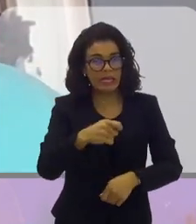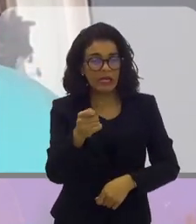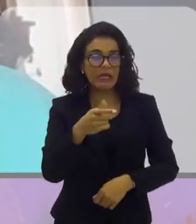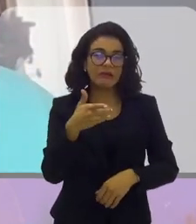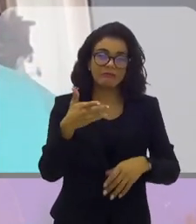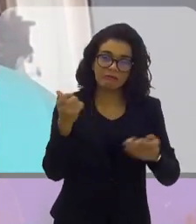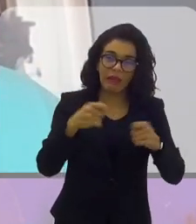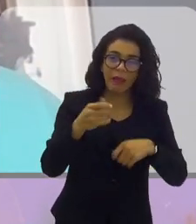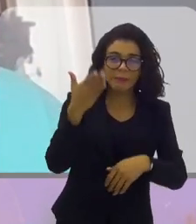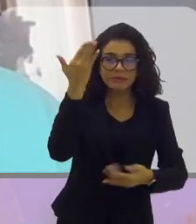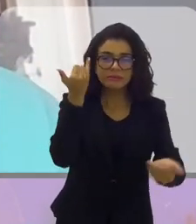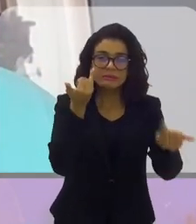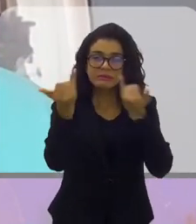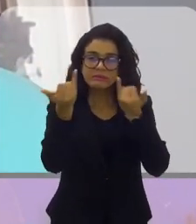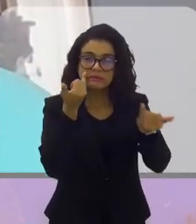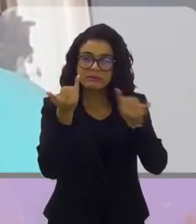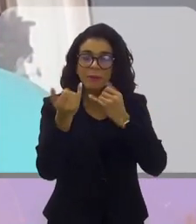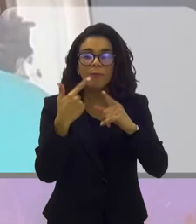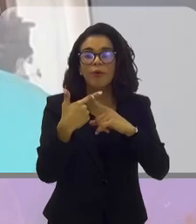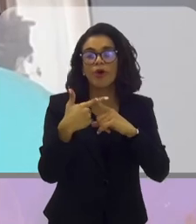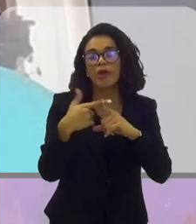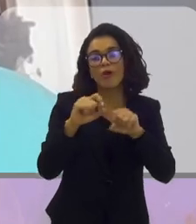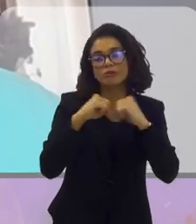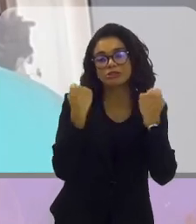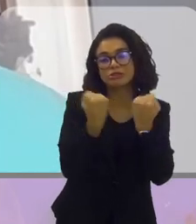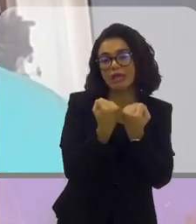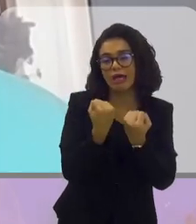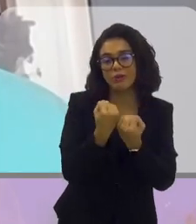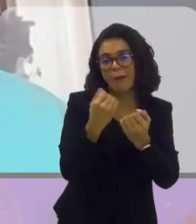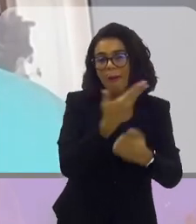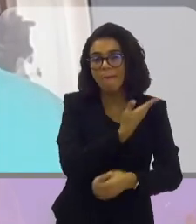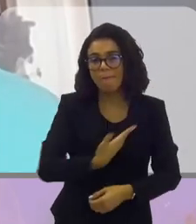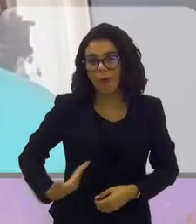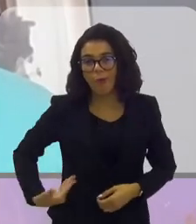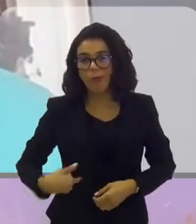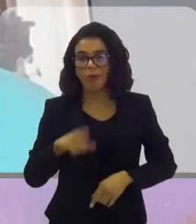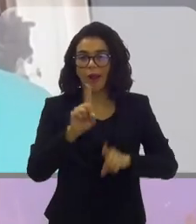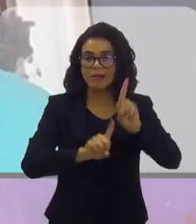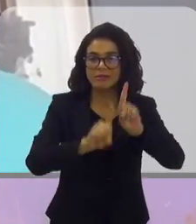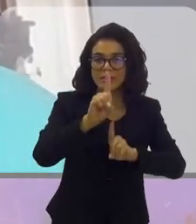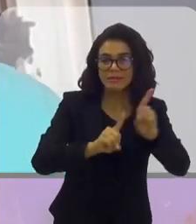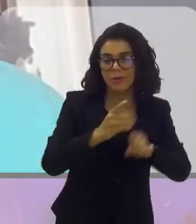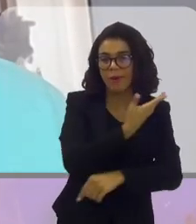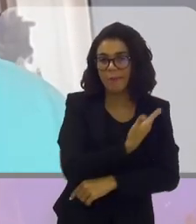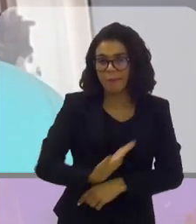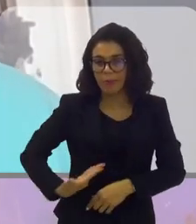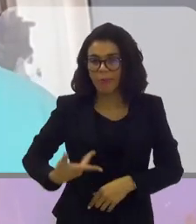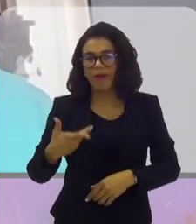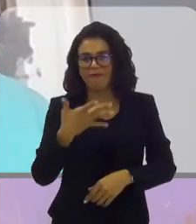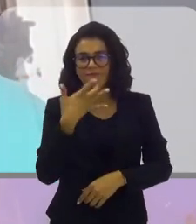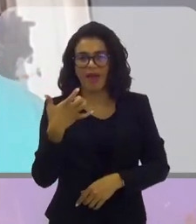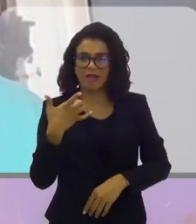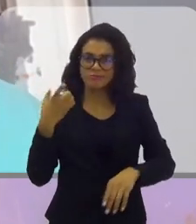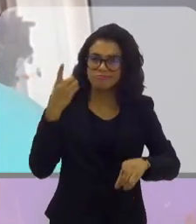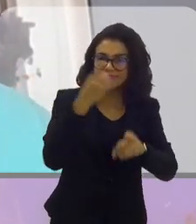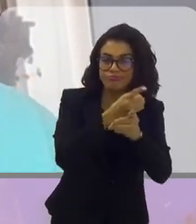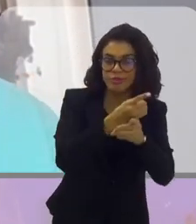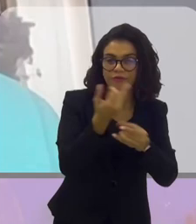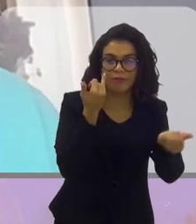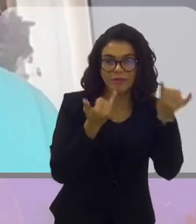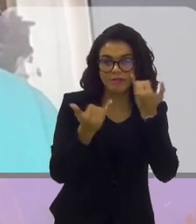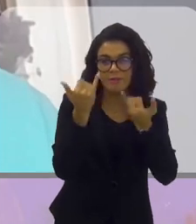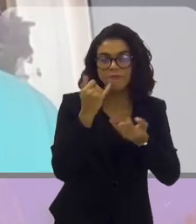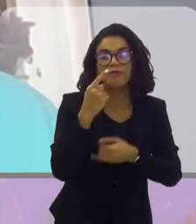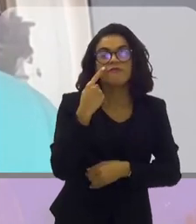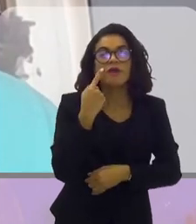fáceis, são acessíveis. Muitos dos estádios são públicos. E a concorrência é pública e se sabe quanto é que se paga de manutenção mensal. Isso é fácil